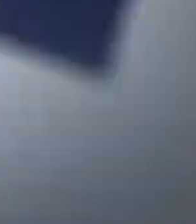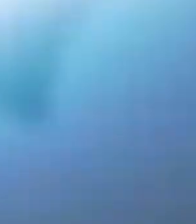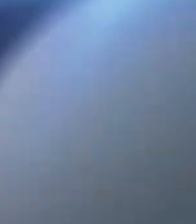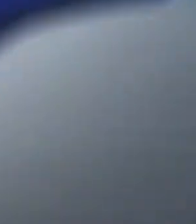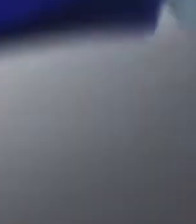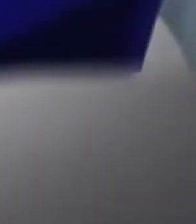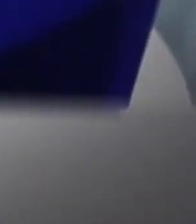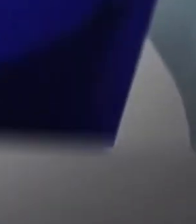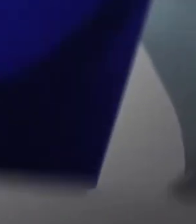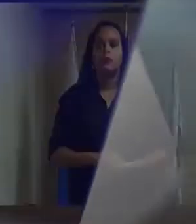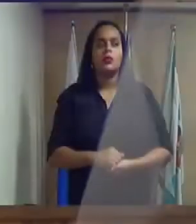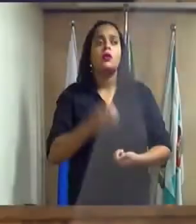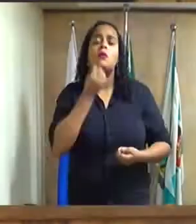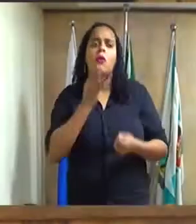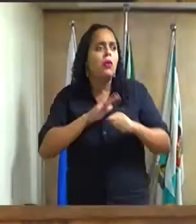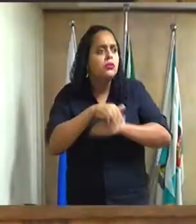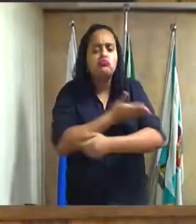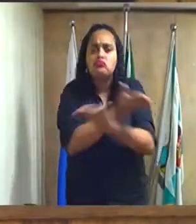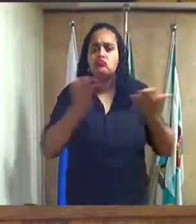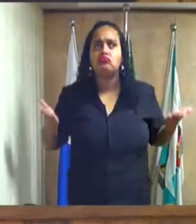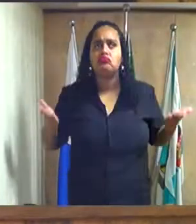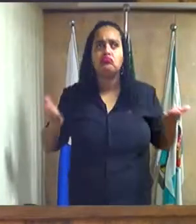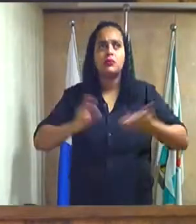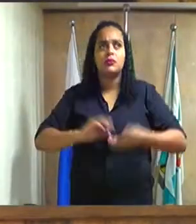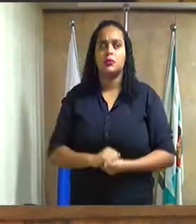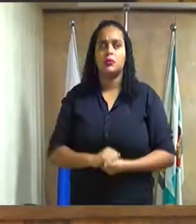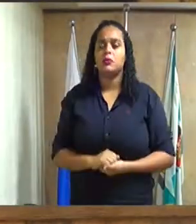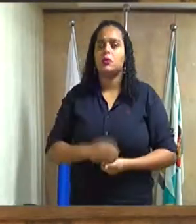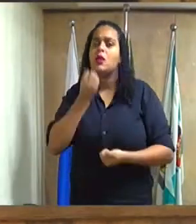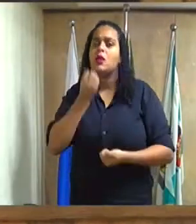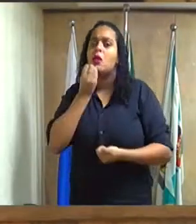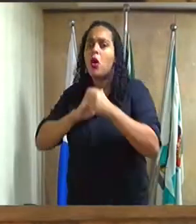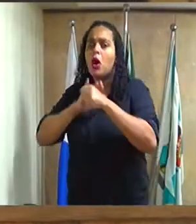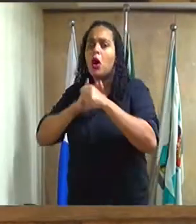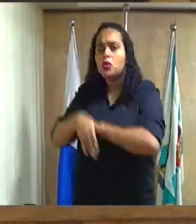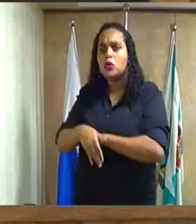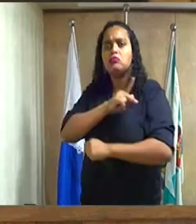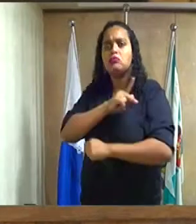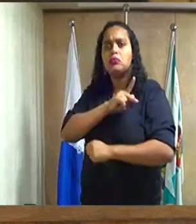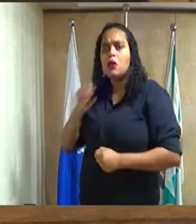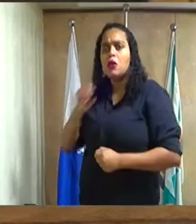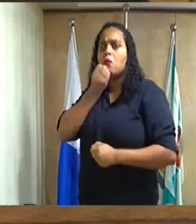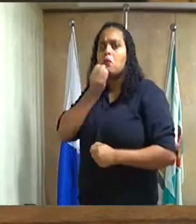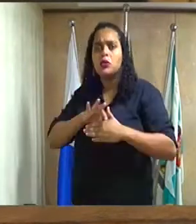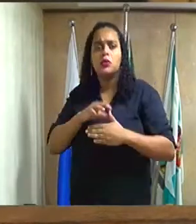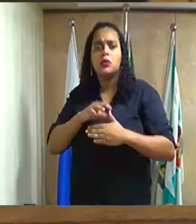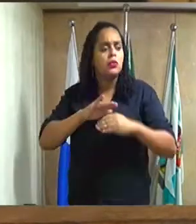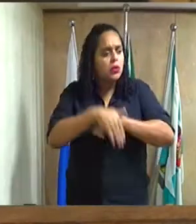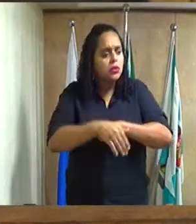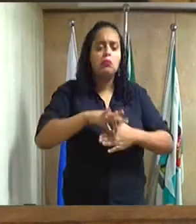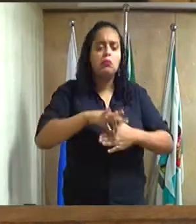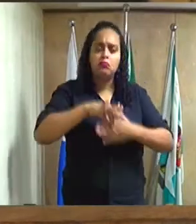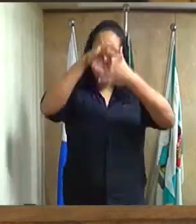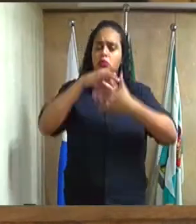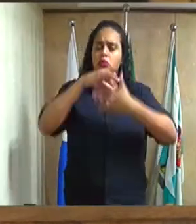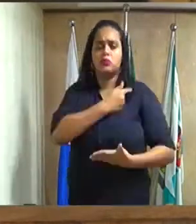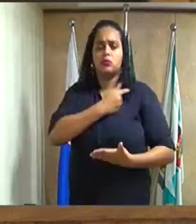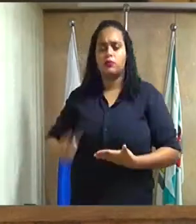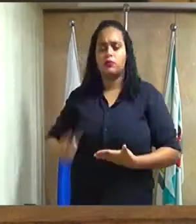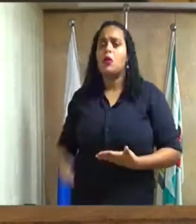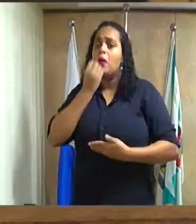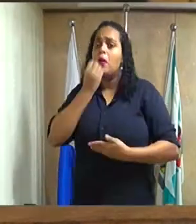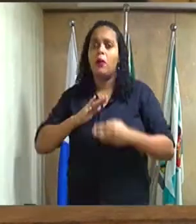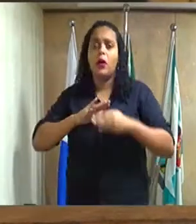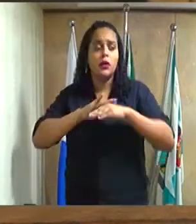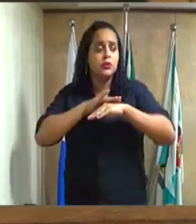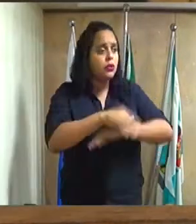Muito boa noite. Boa noite, presidente, boa noite ao líder de governo desta casa, boa noite a todos os